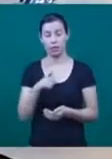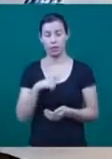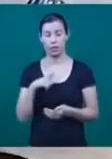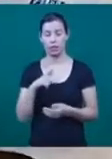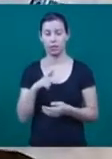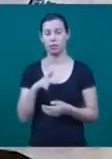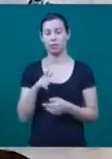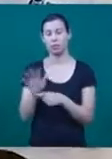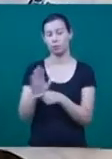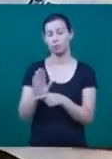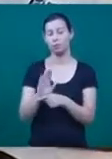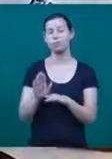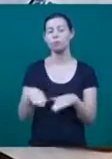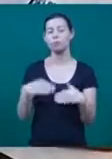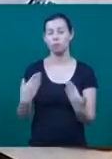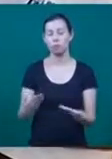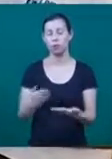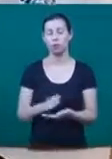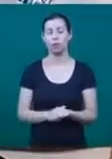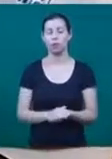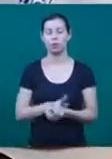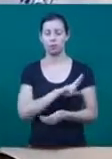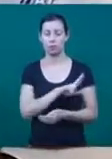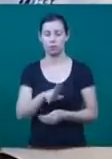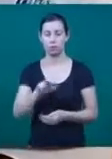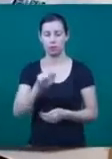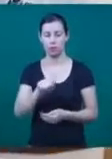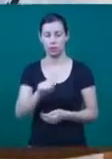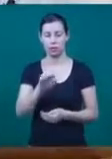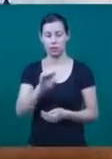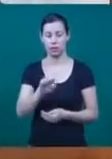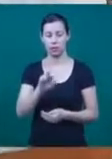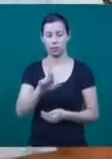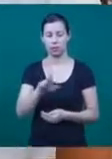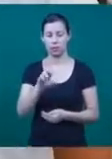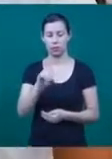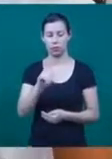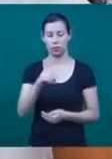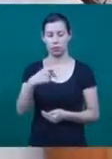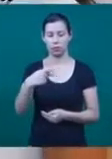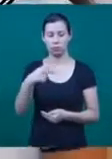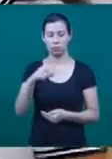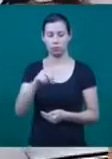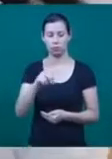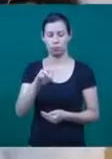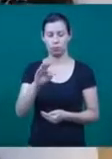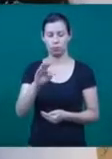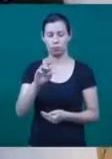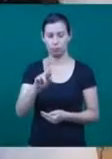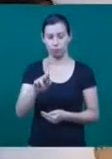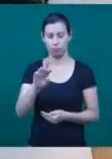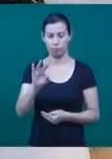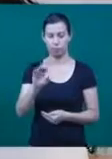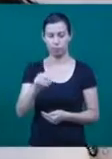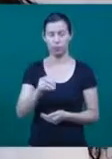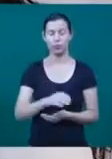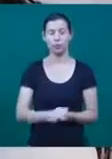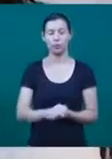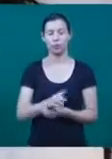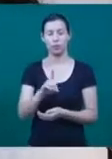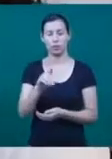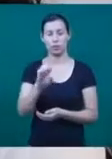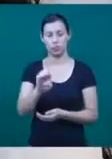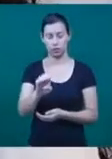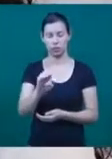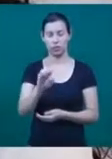Bom, nesta edição a gente trouxe o aeroporto de Hong Kong, é uma das obras de engenharia civil cujo projeto é o mais complexo